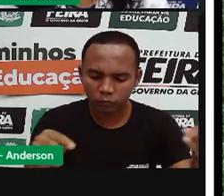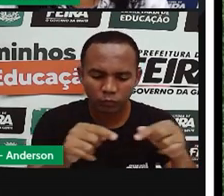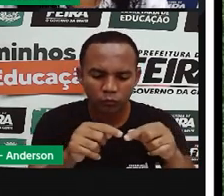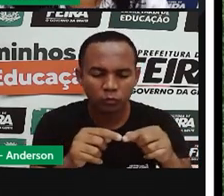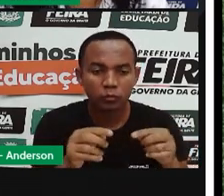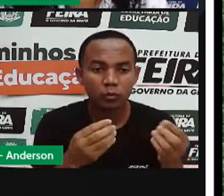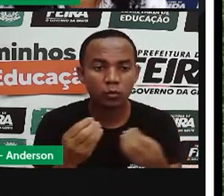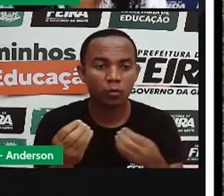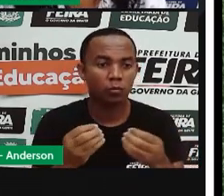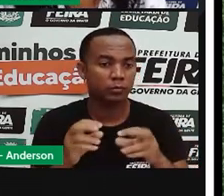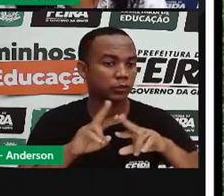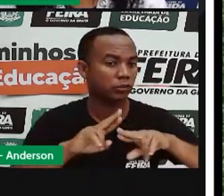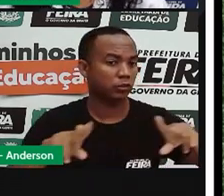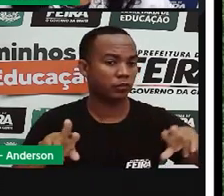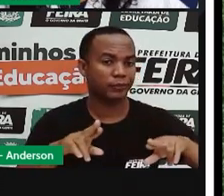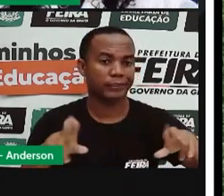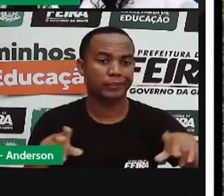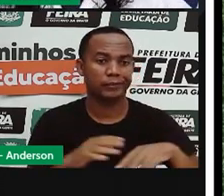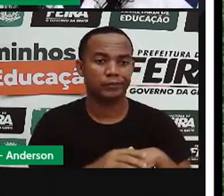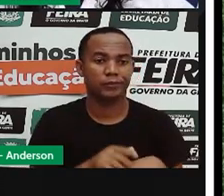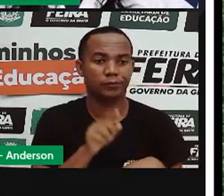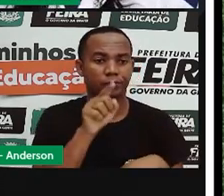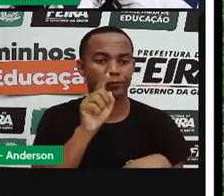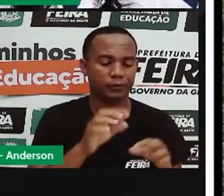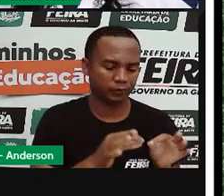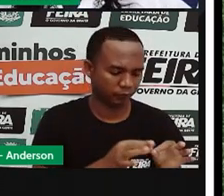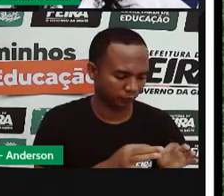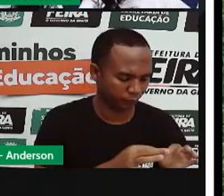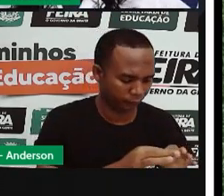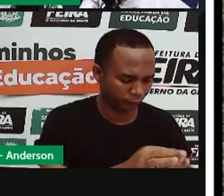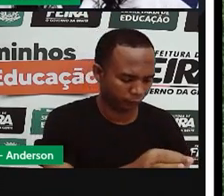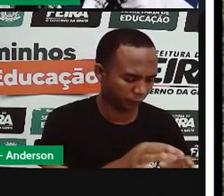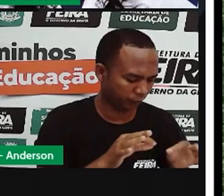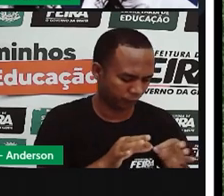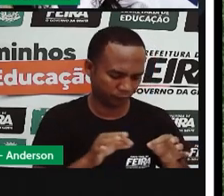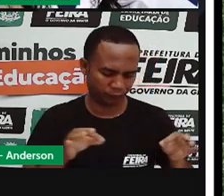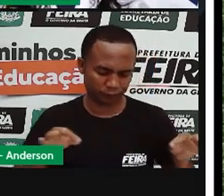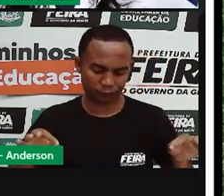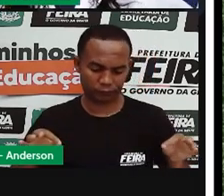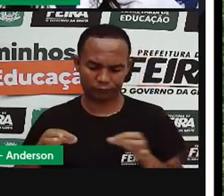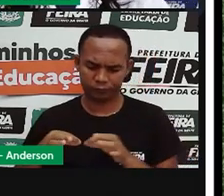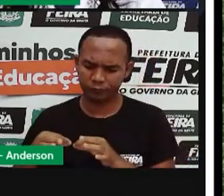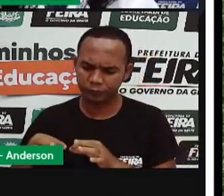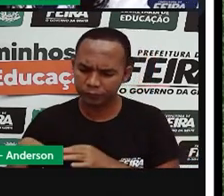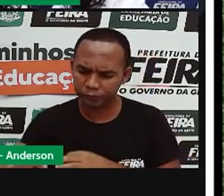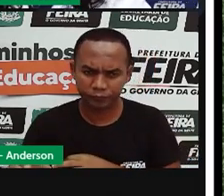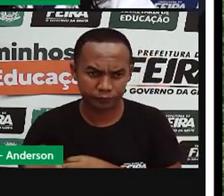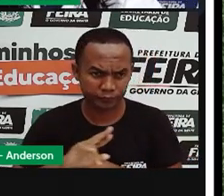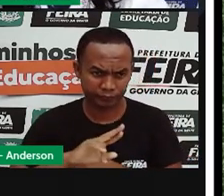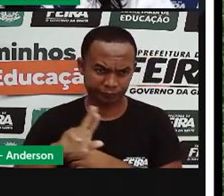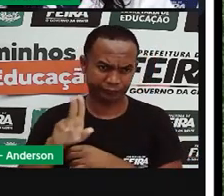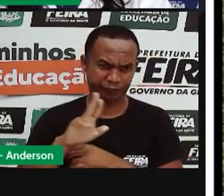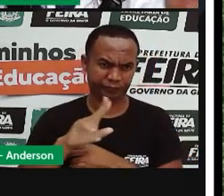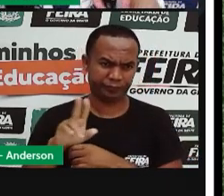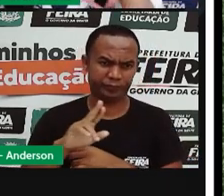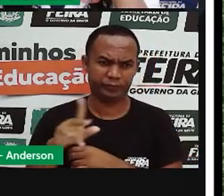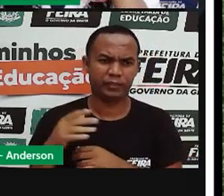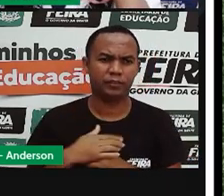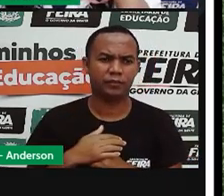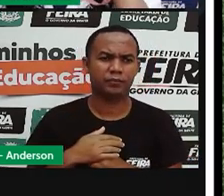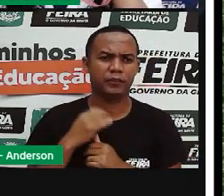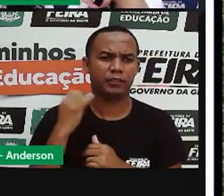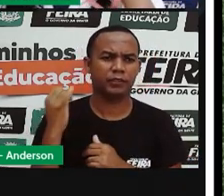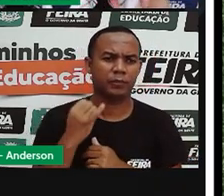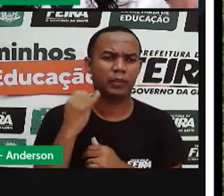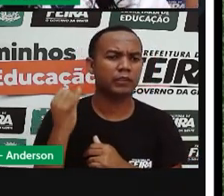Aí quando você for medir vai dar um 10. Por isso que nós temos que utilizar sempre